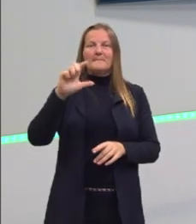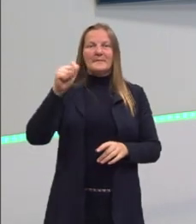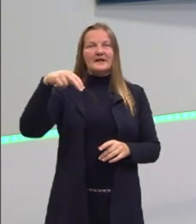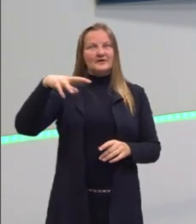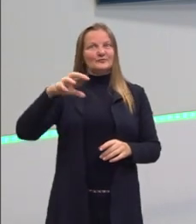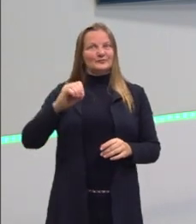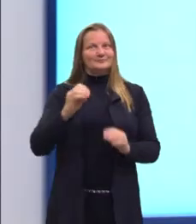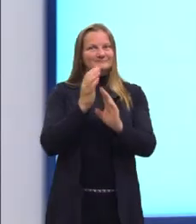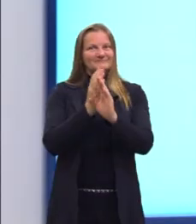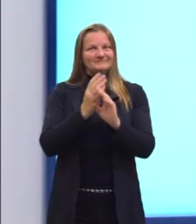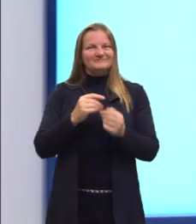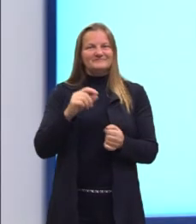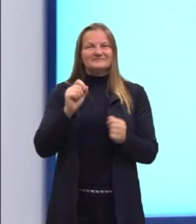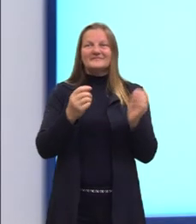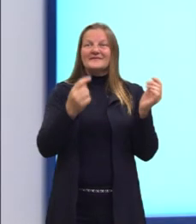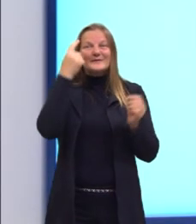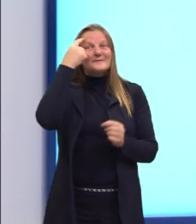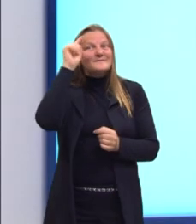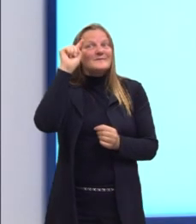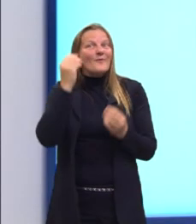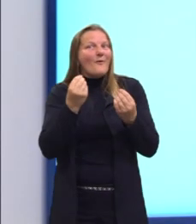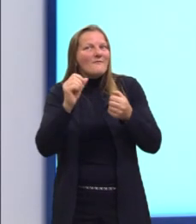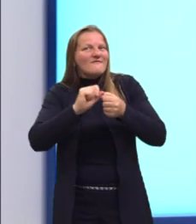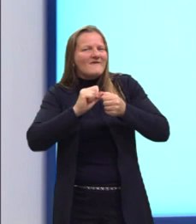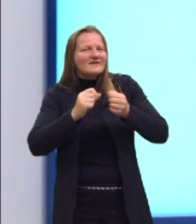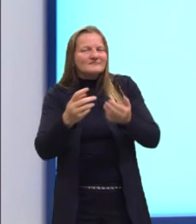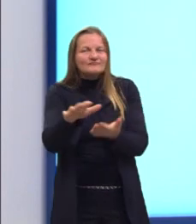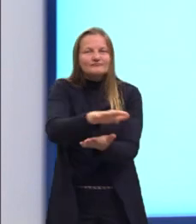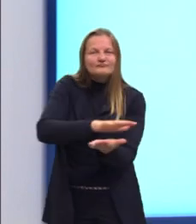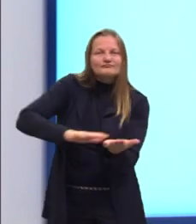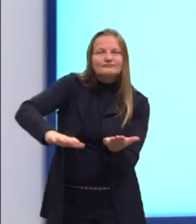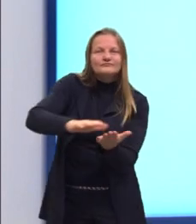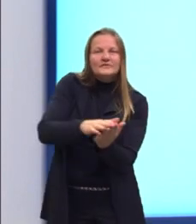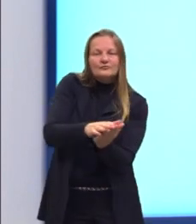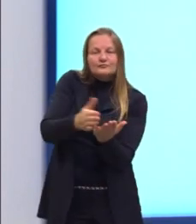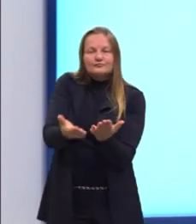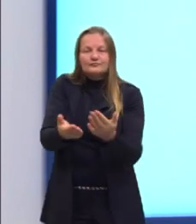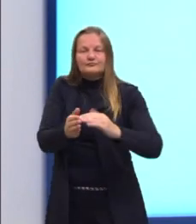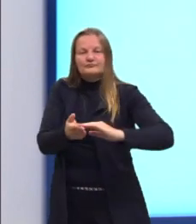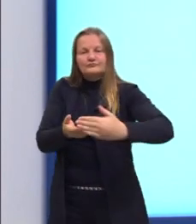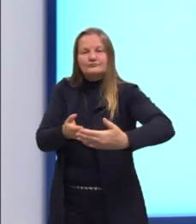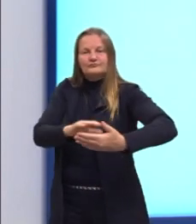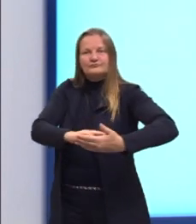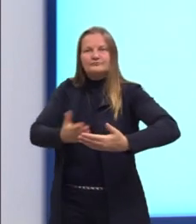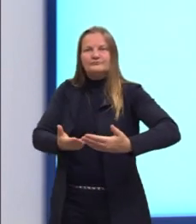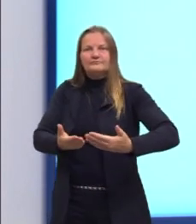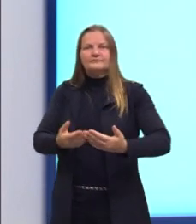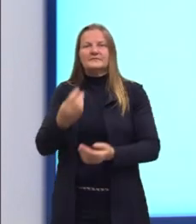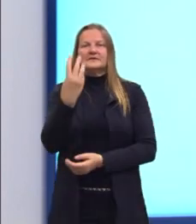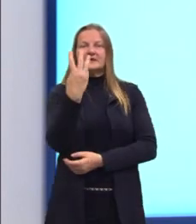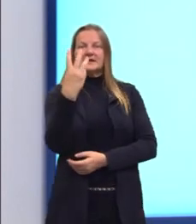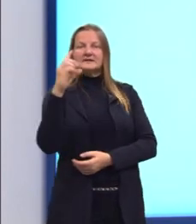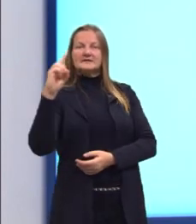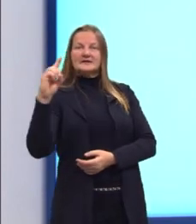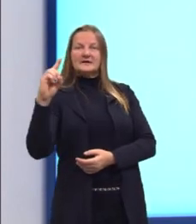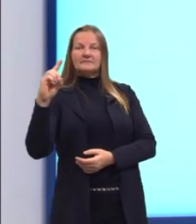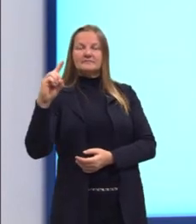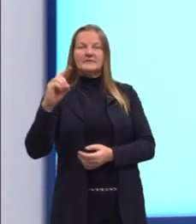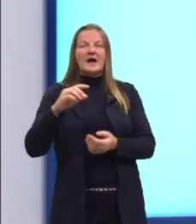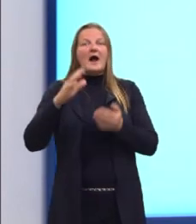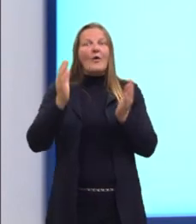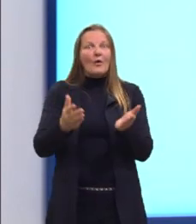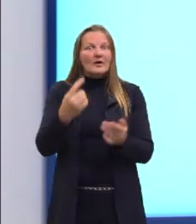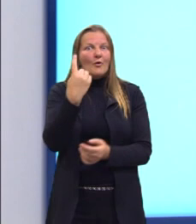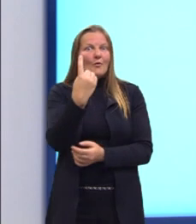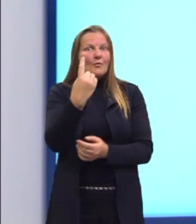Então, a nossa ideia de planificação é transformar essas figuras de três dimensões em uma figura